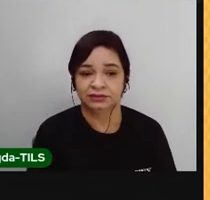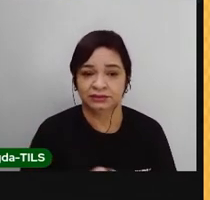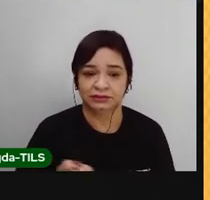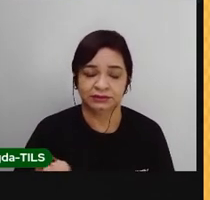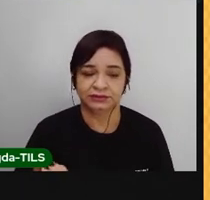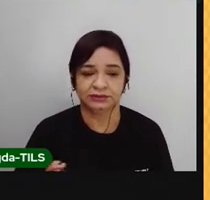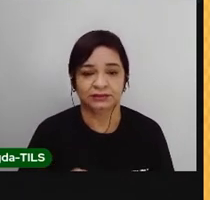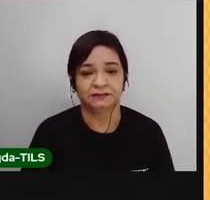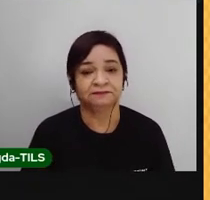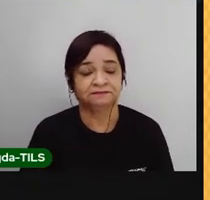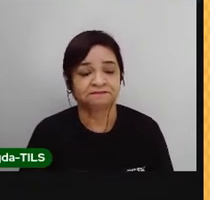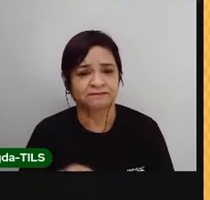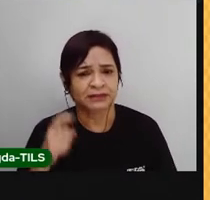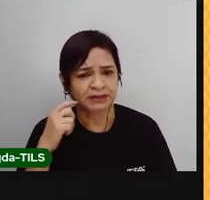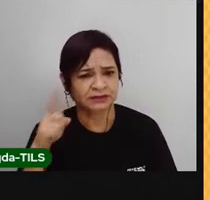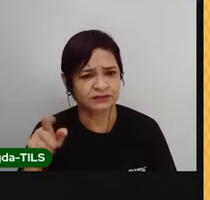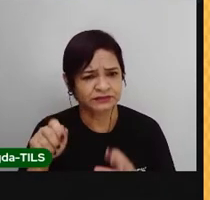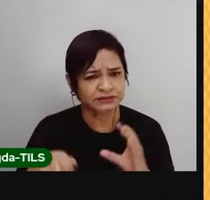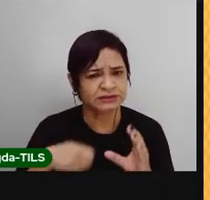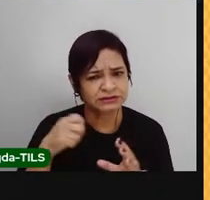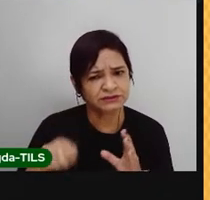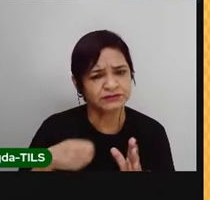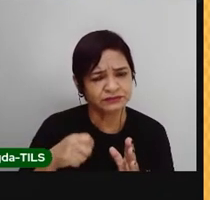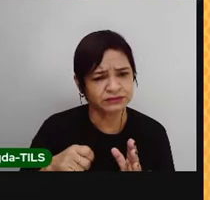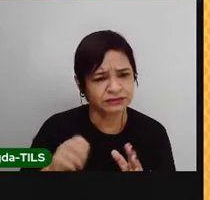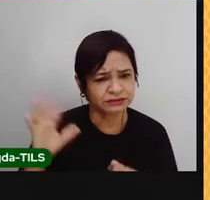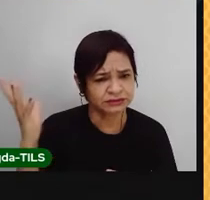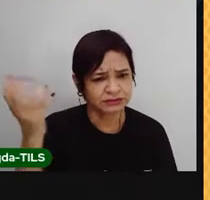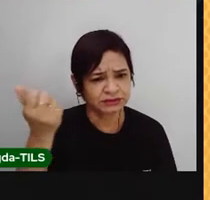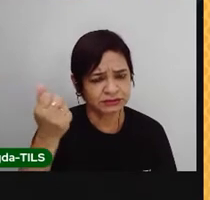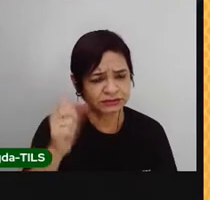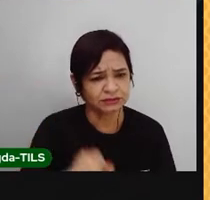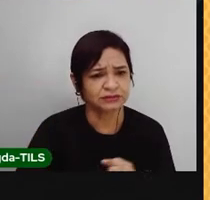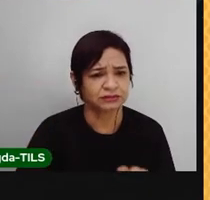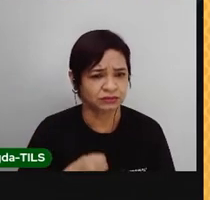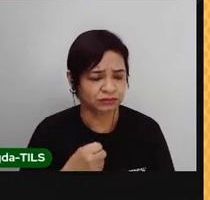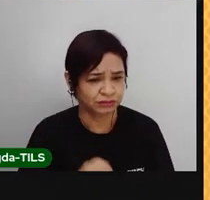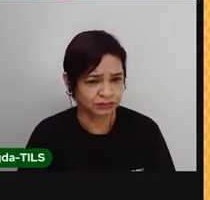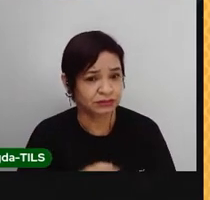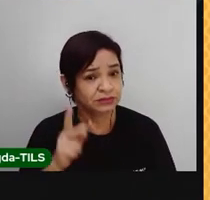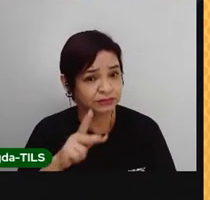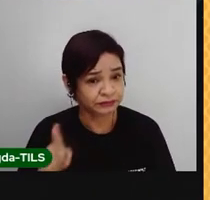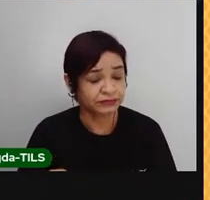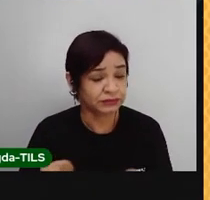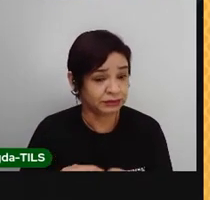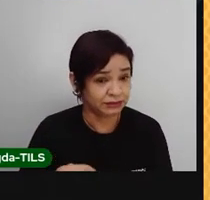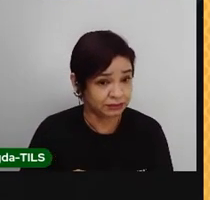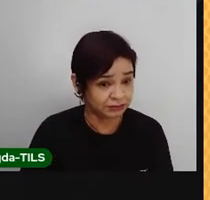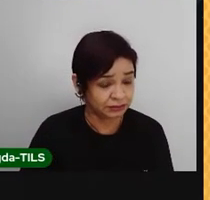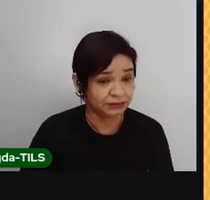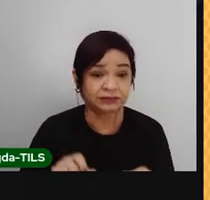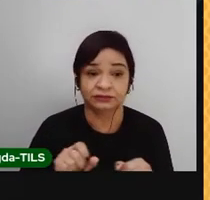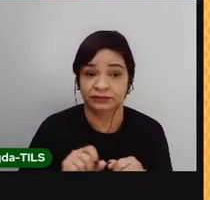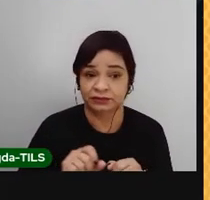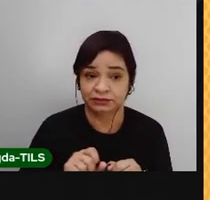A gente viu esse videozinho aqui das estações do ano e viu aquele vídeo que a professora Lorena também enviou para a gente.